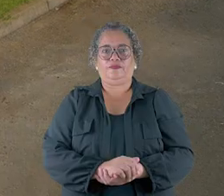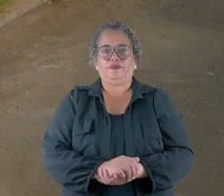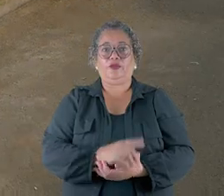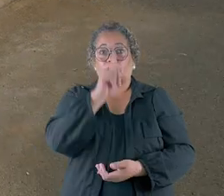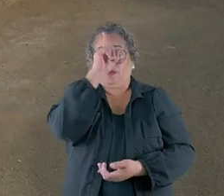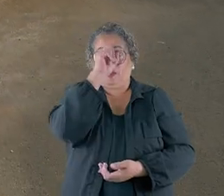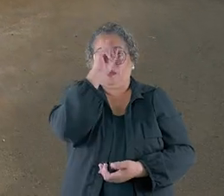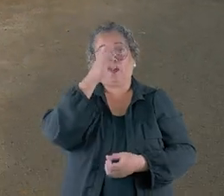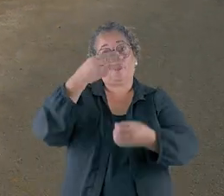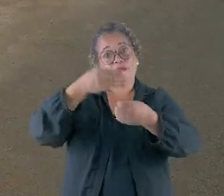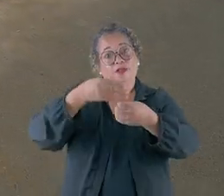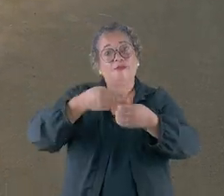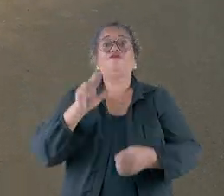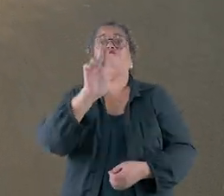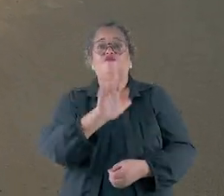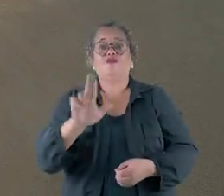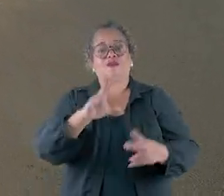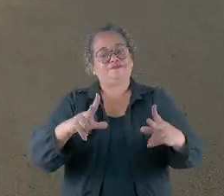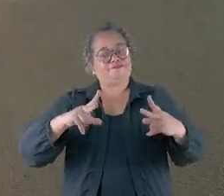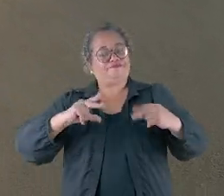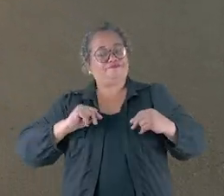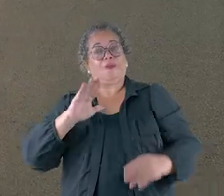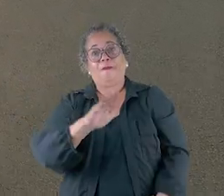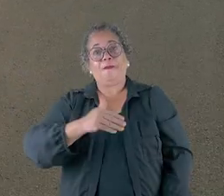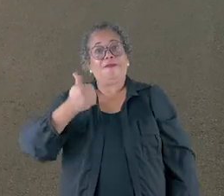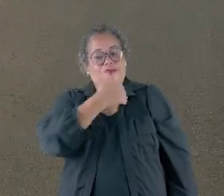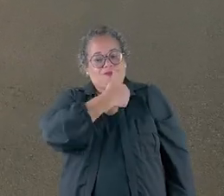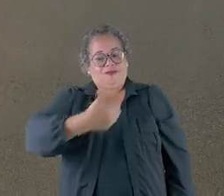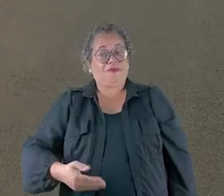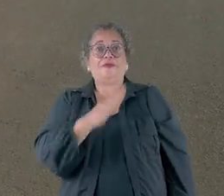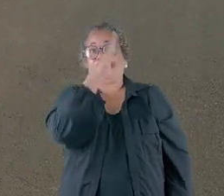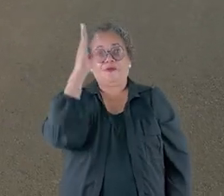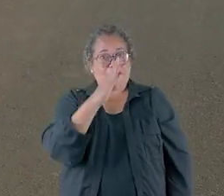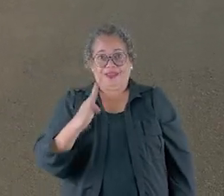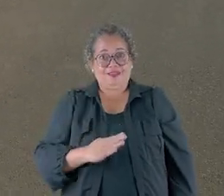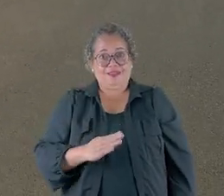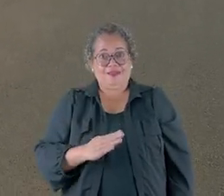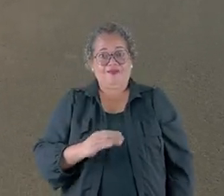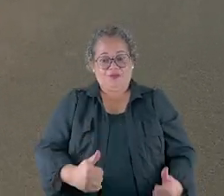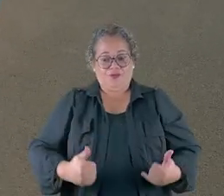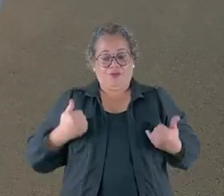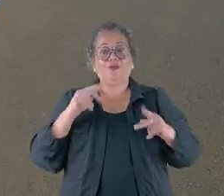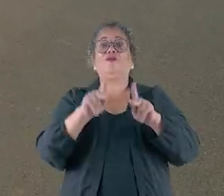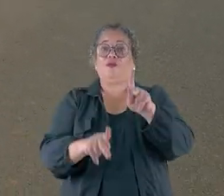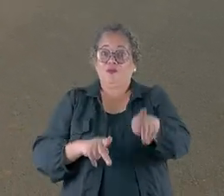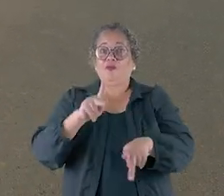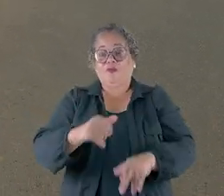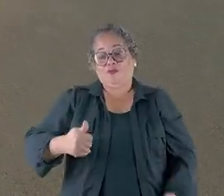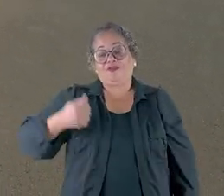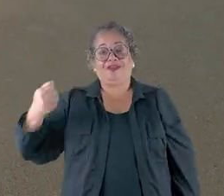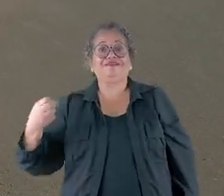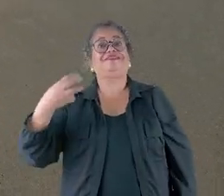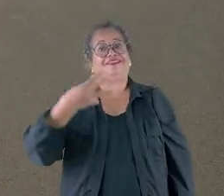O Hospital Municipal de Uberlândia é reconhecido como um dos melhores hospitais públicos do Brasil. É um orgulho da nossa gente